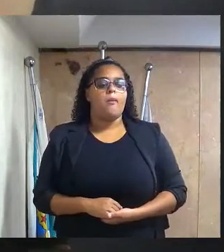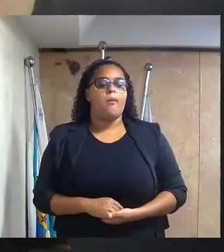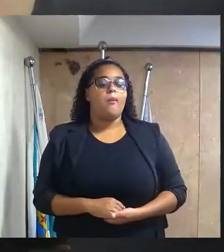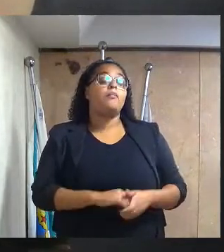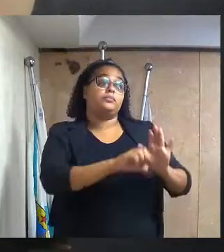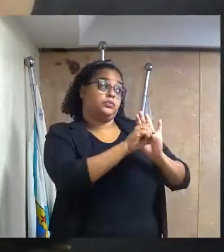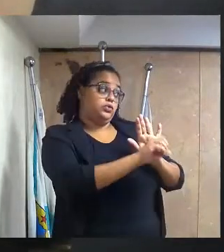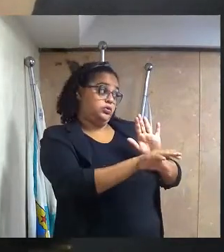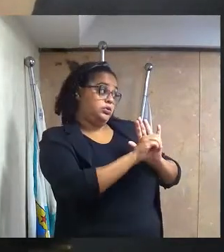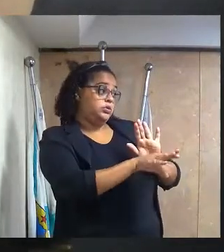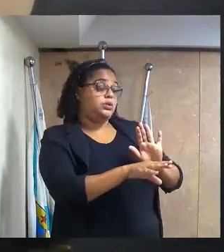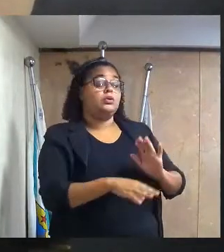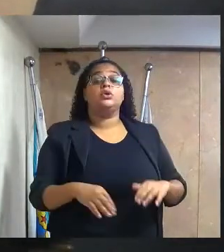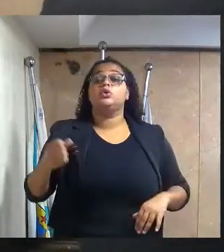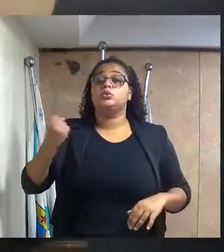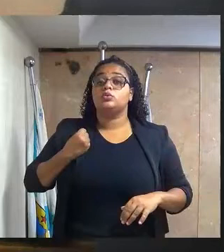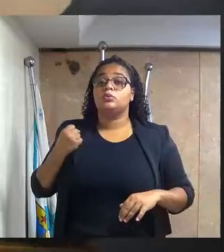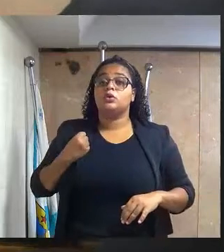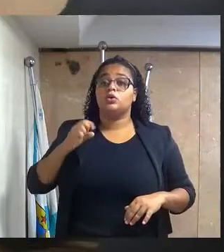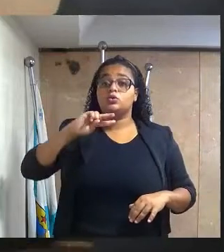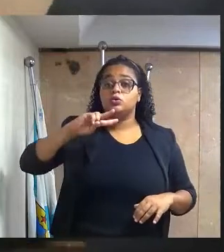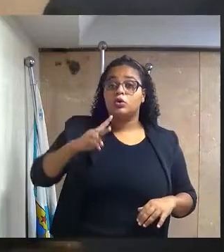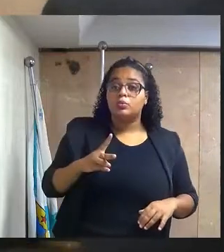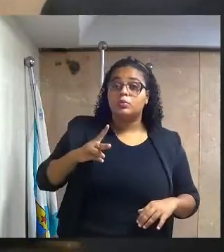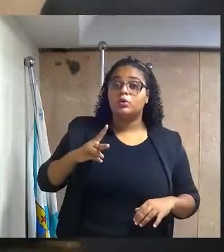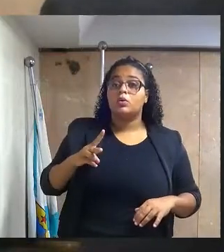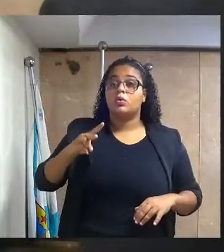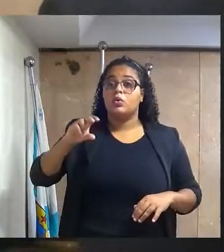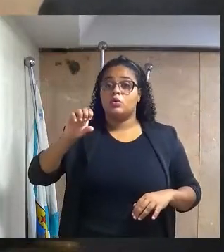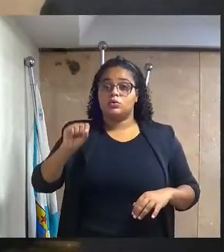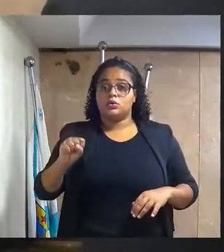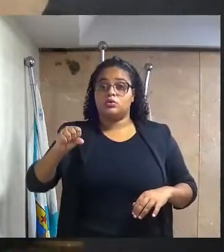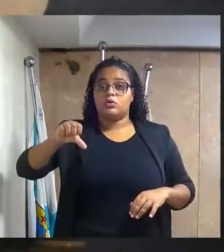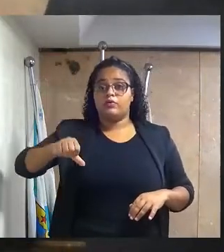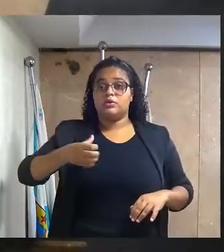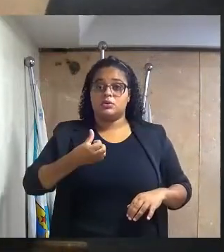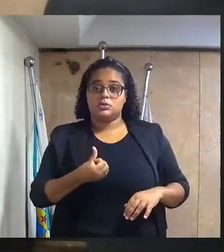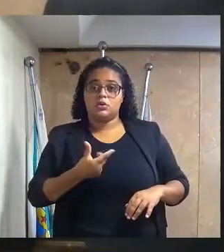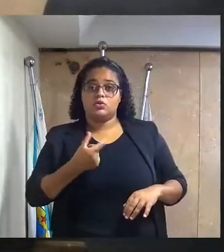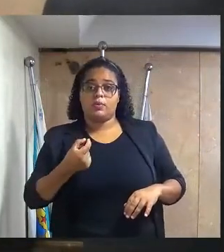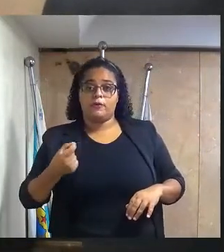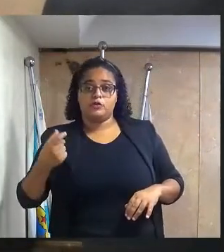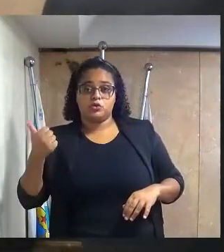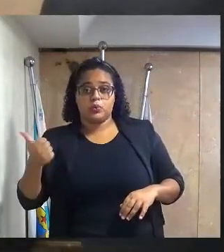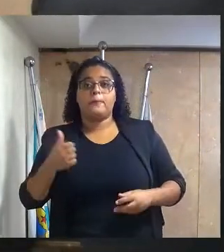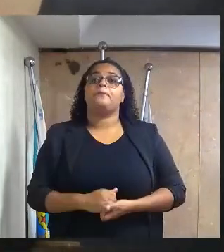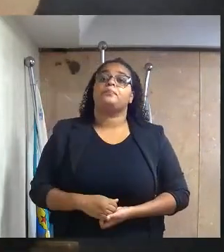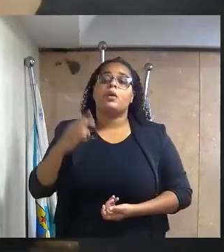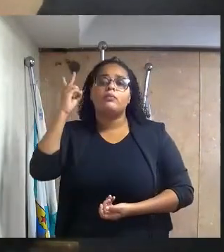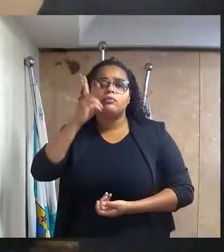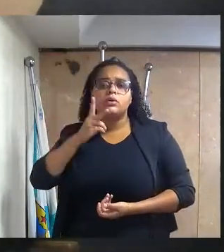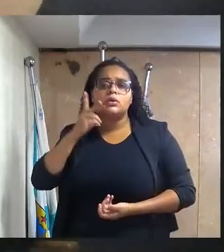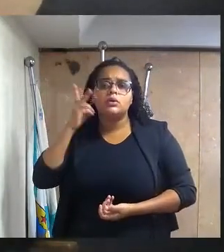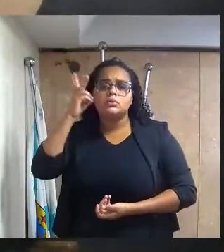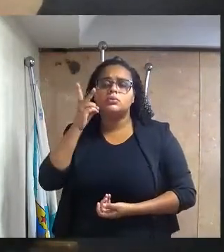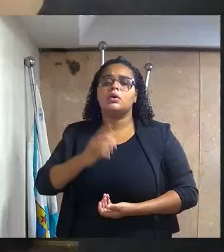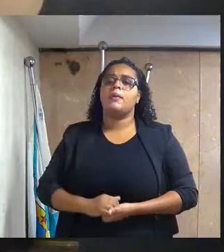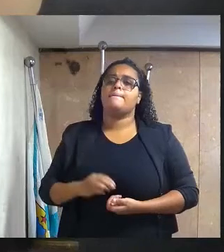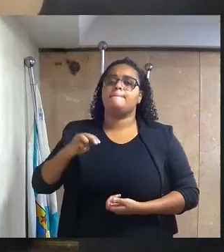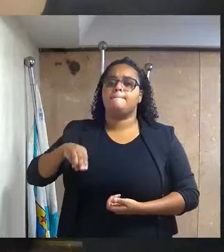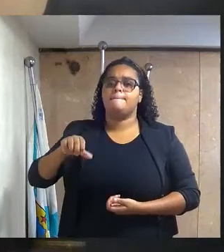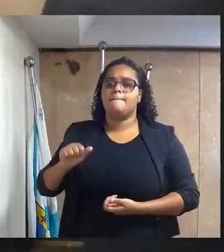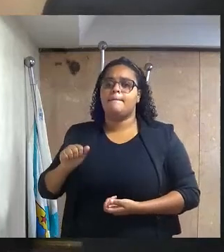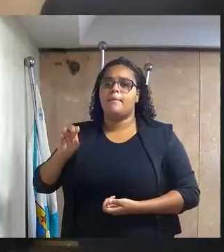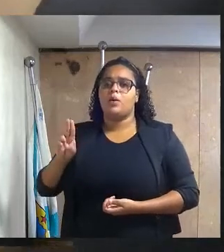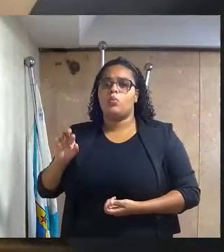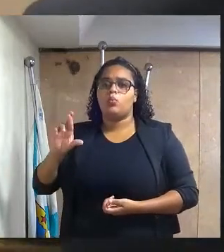Indicação de número 2896-2021, do excelentíssimo senhor vereador Maurício